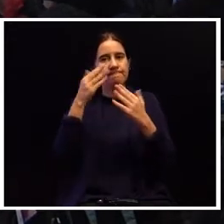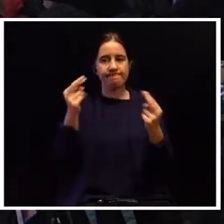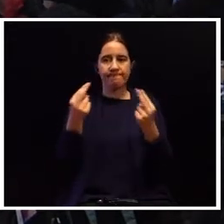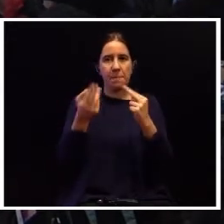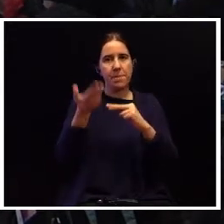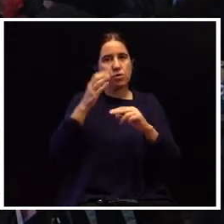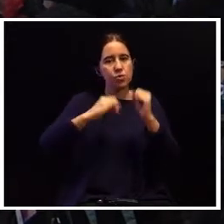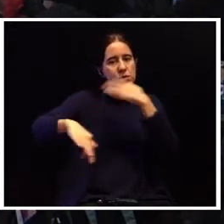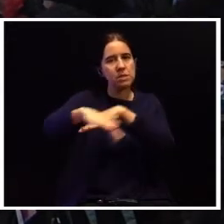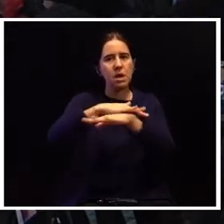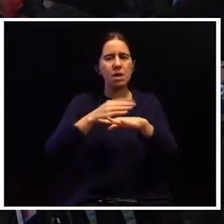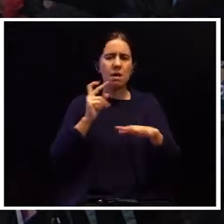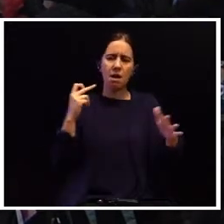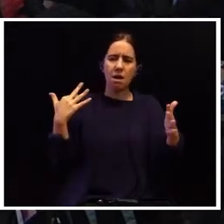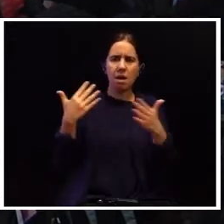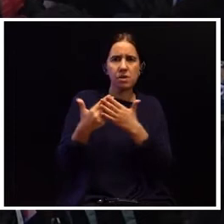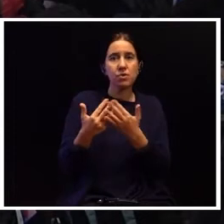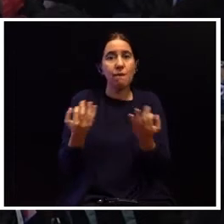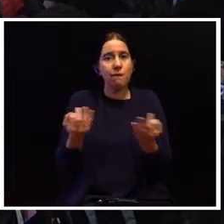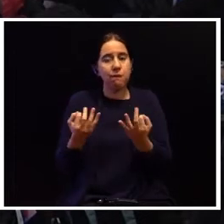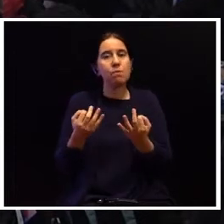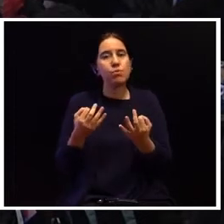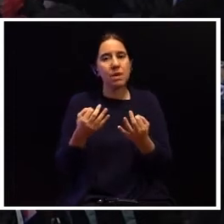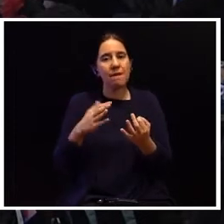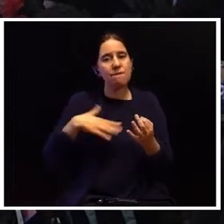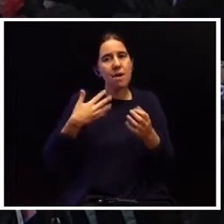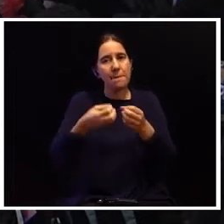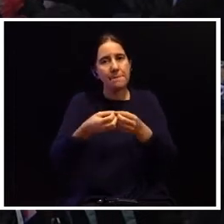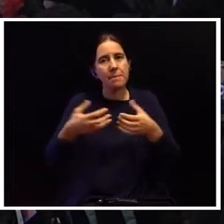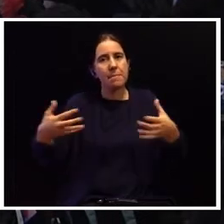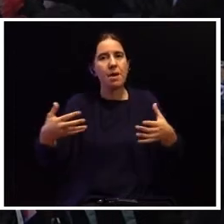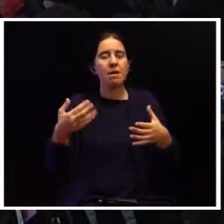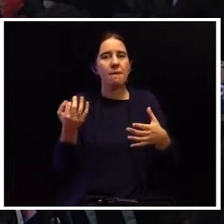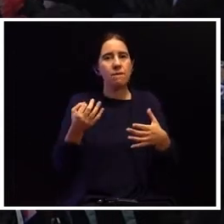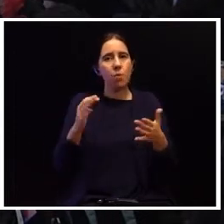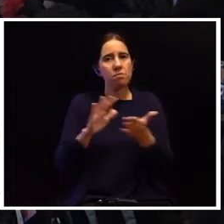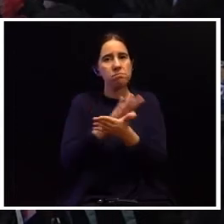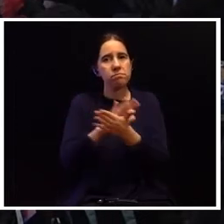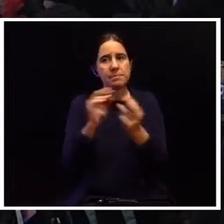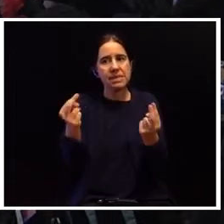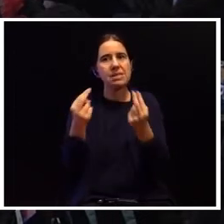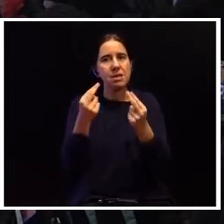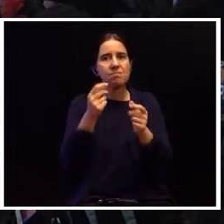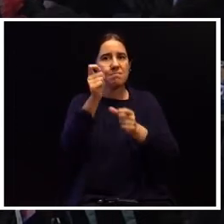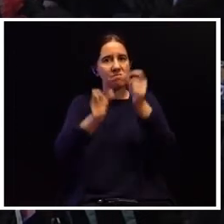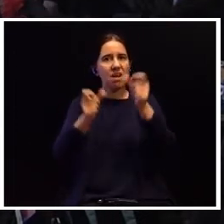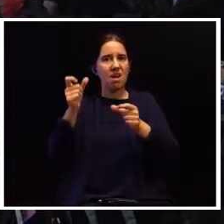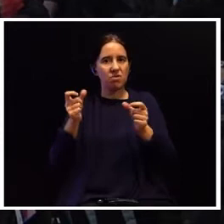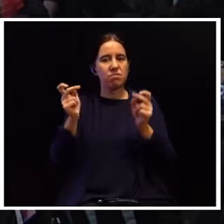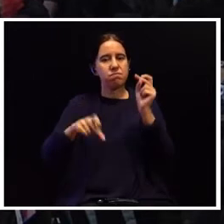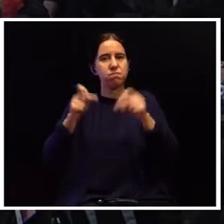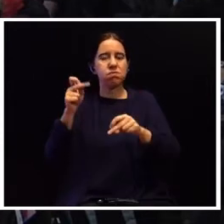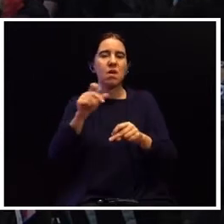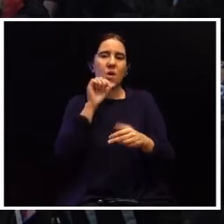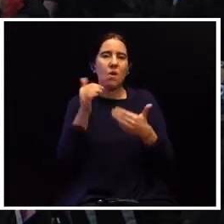alavancado nestes anos, de facto, pela crescente mediatização de casos que envolvem homicídios,